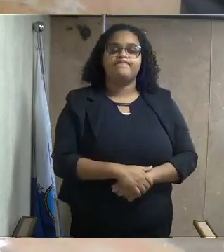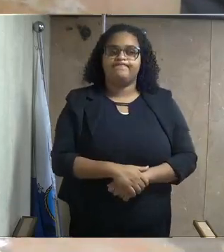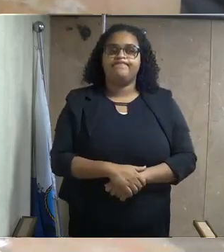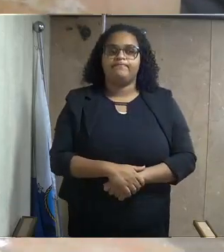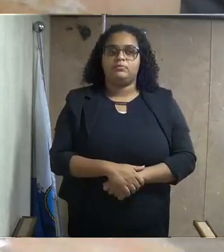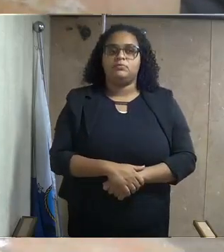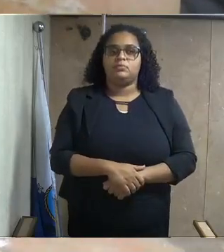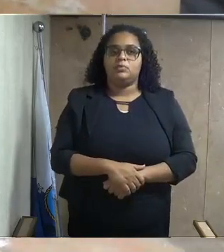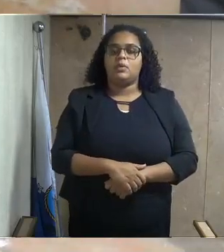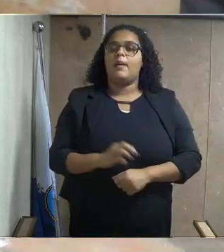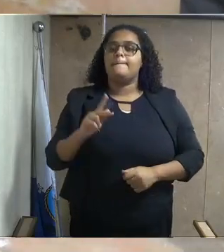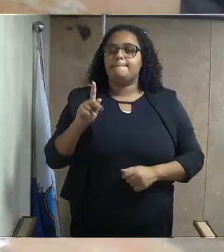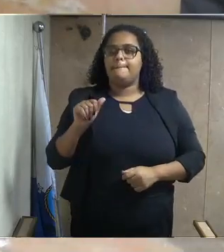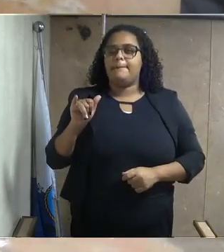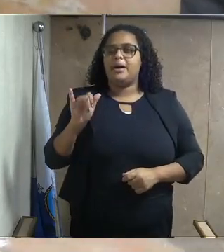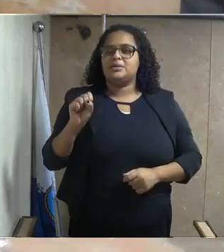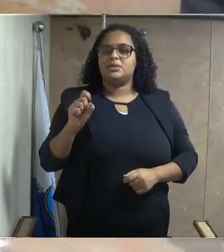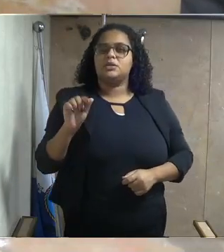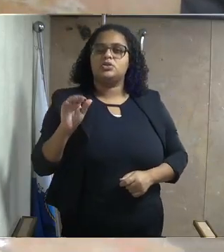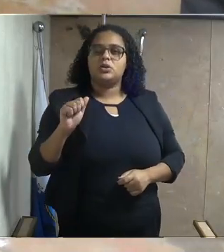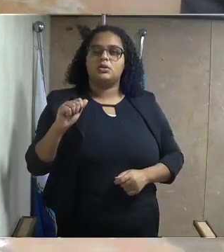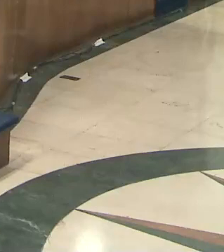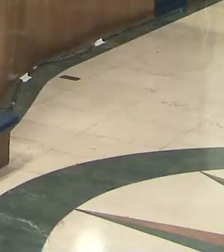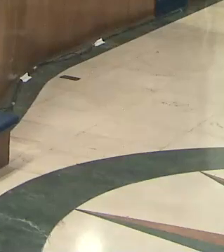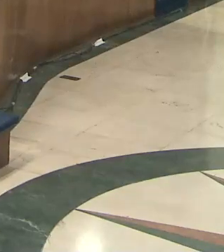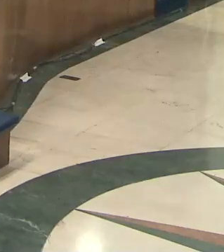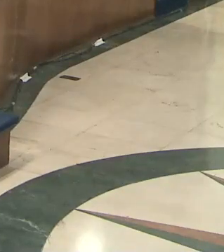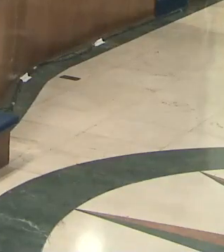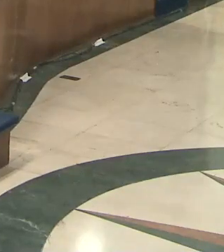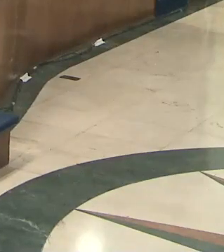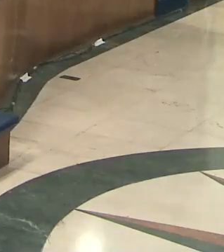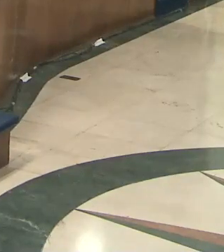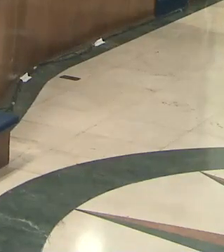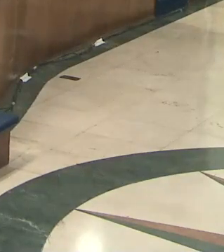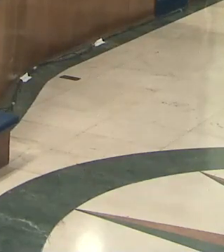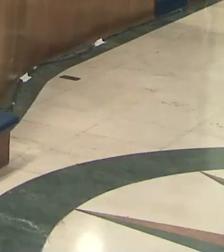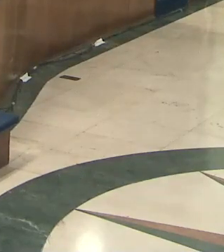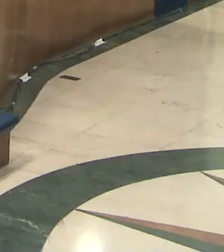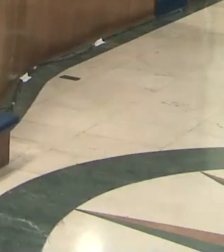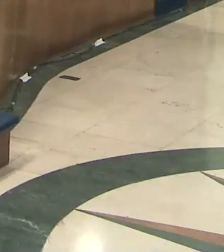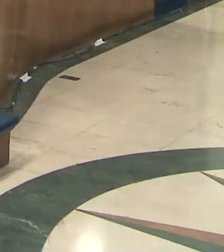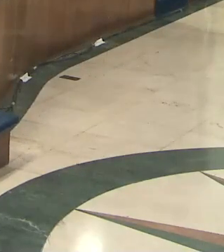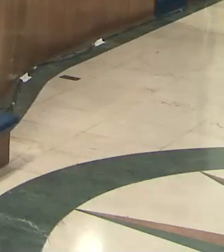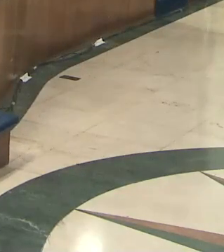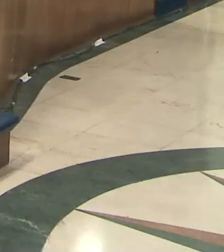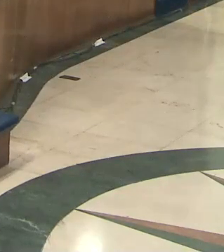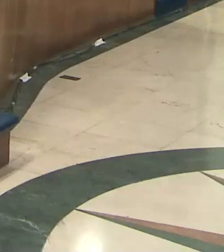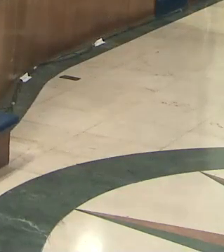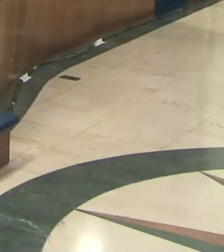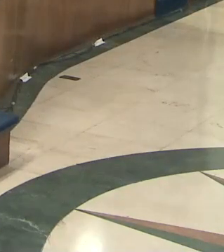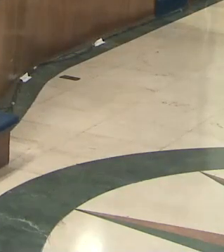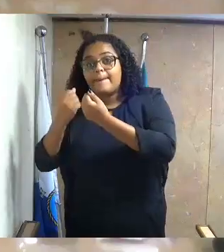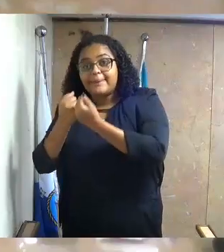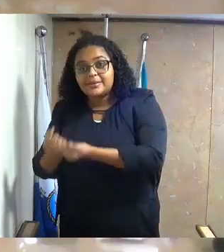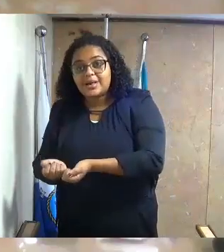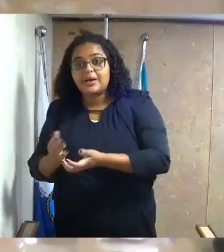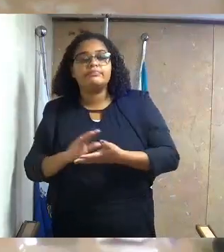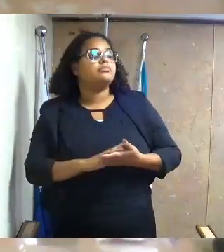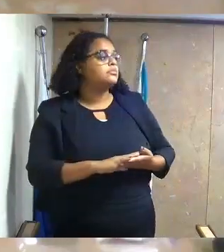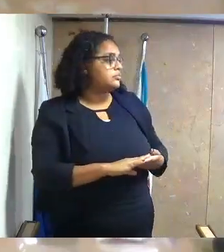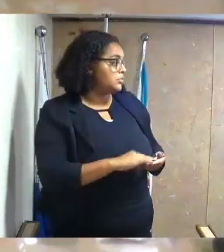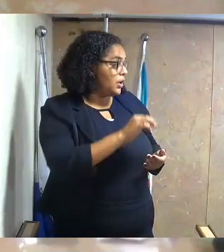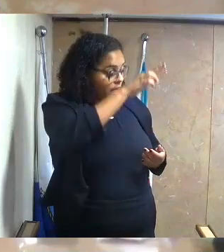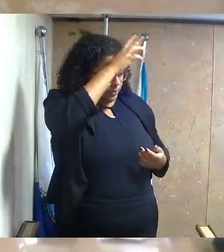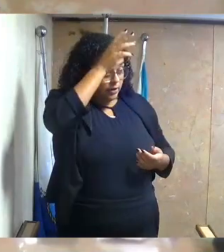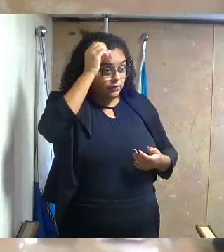e o passageiro não dá conta de pagar isso hoje. Reconheceu que os elevadores não funcionam e que o transporte alternativo